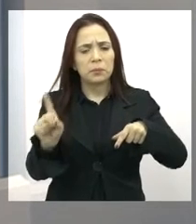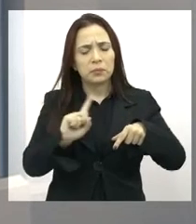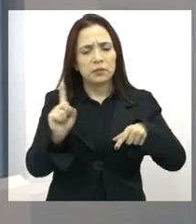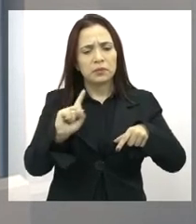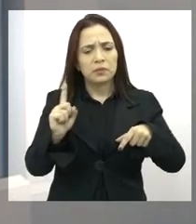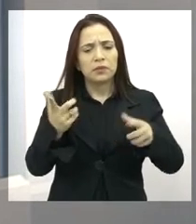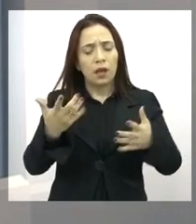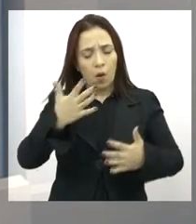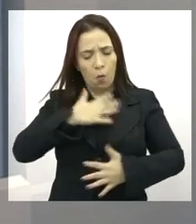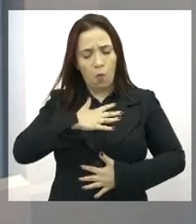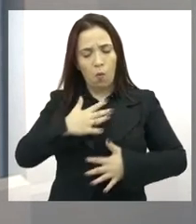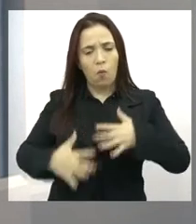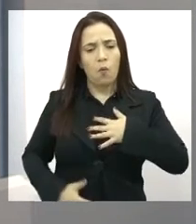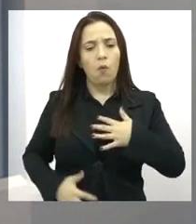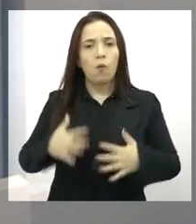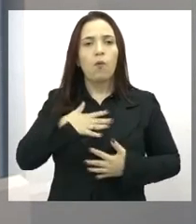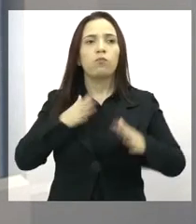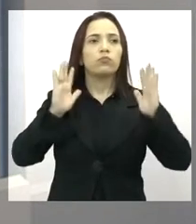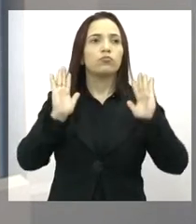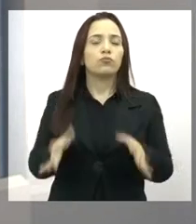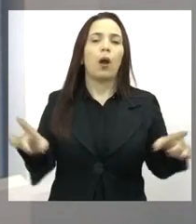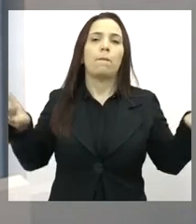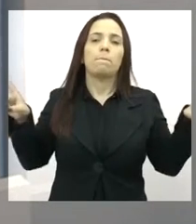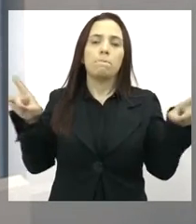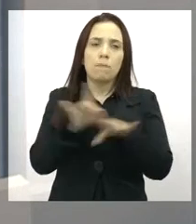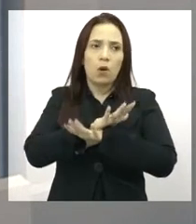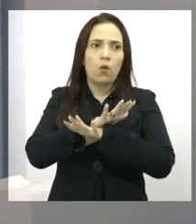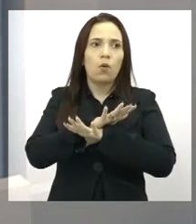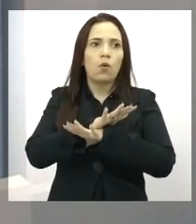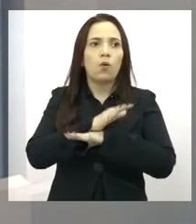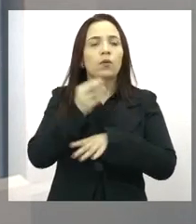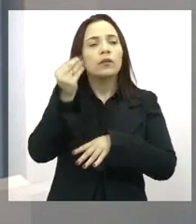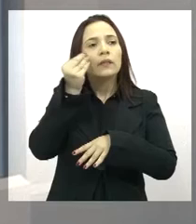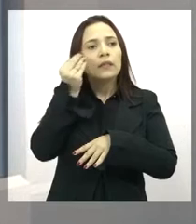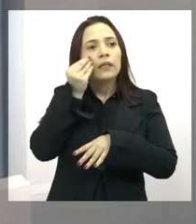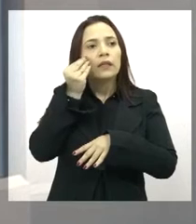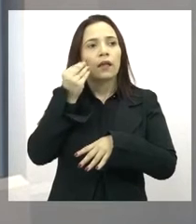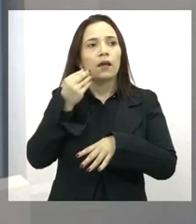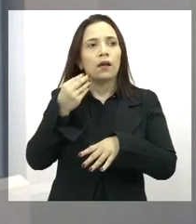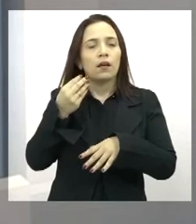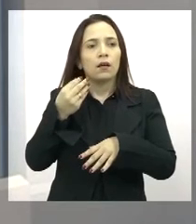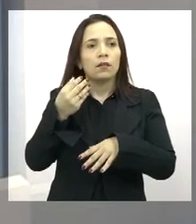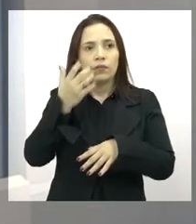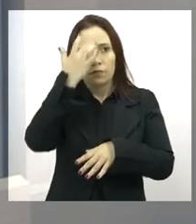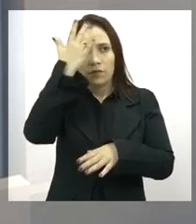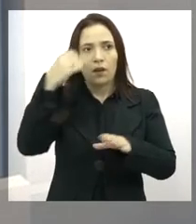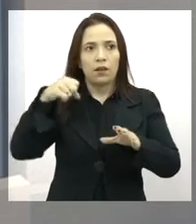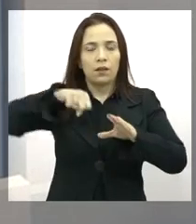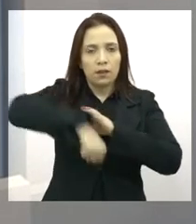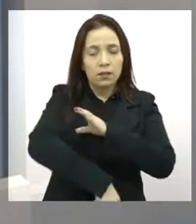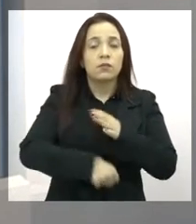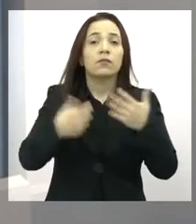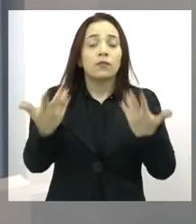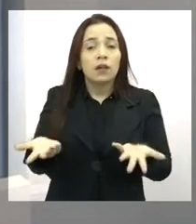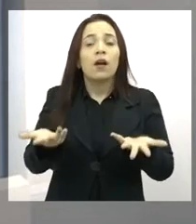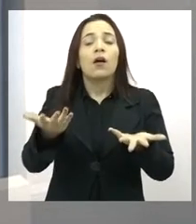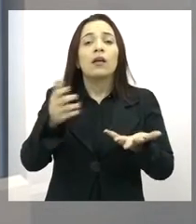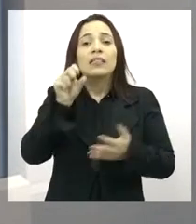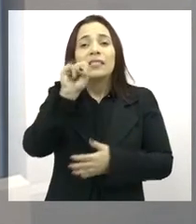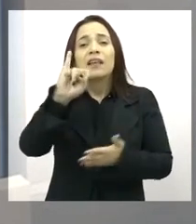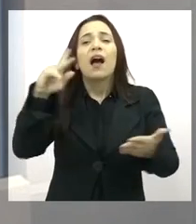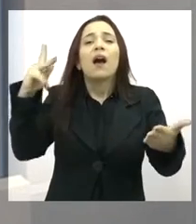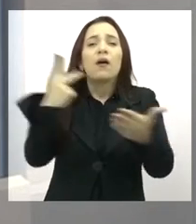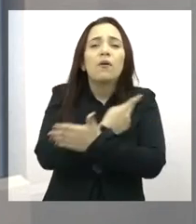né, a mulher, o corpo dela está amaldado para conseguir dar a luz ao seu filho, como ele é. Então, só mesmo numa situação